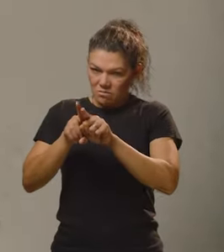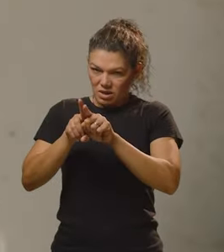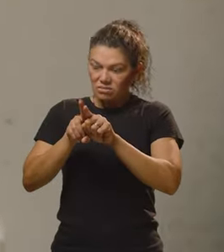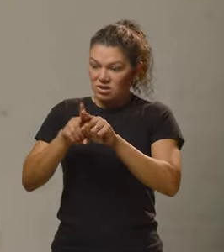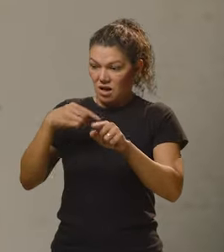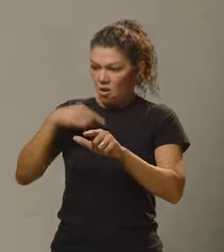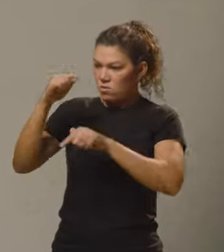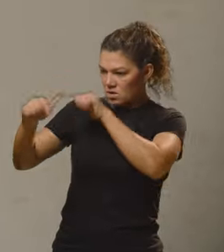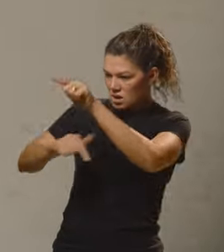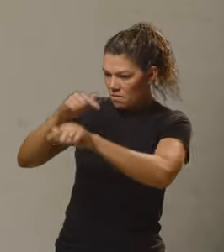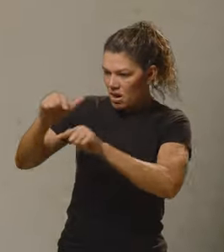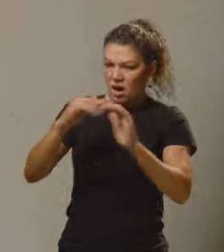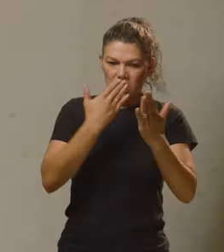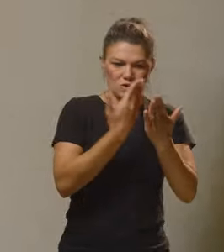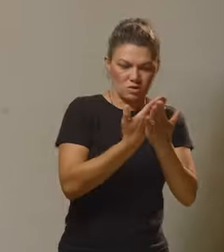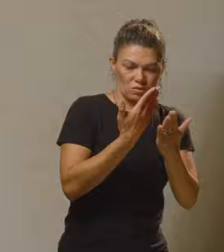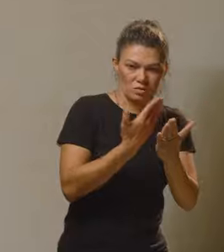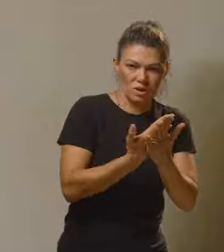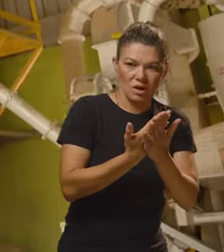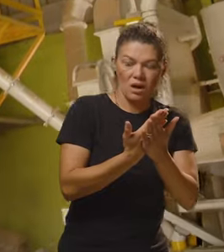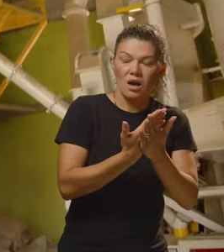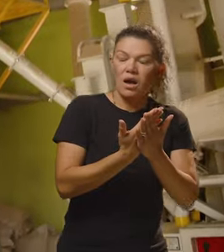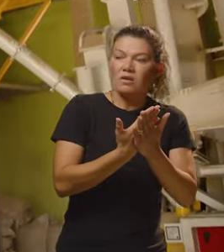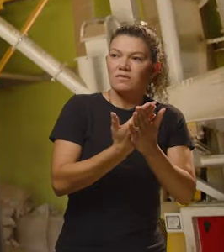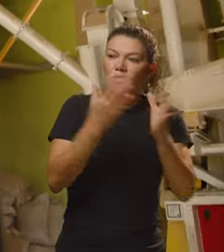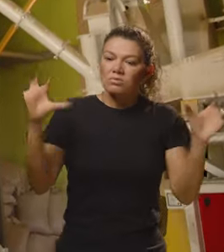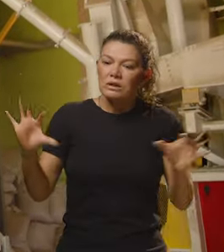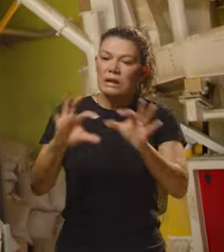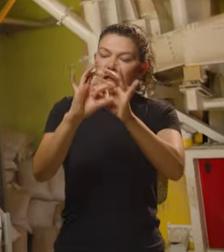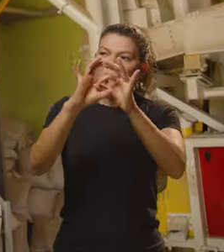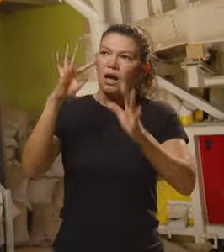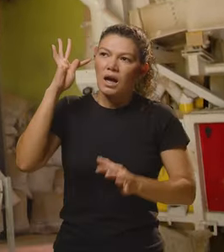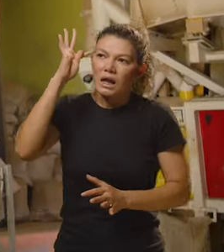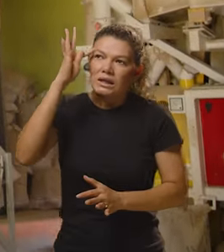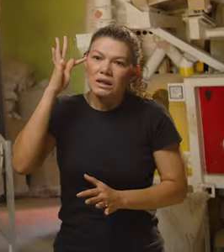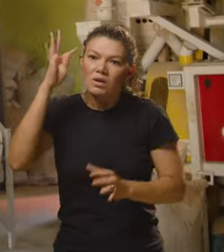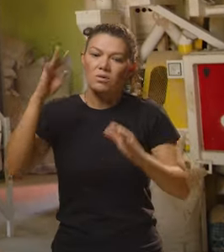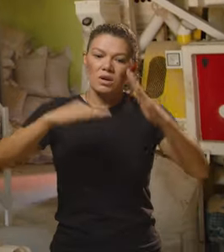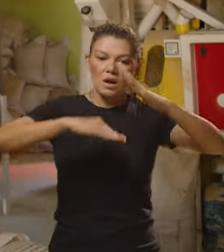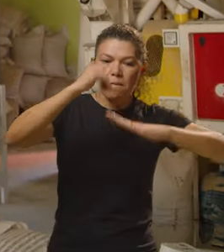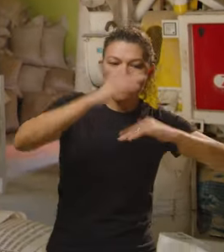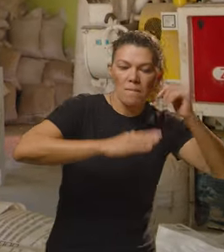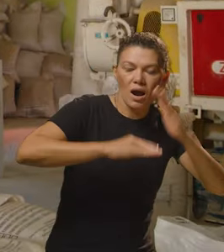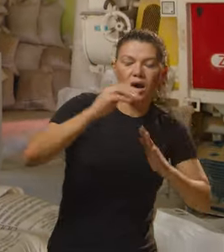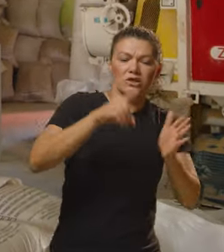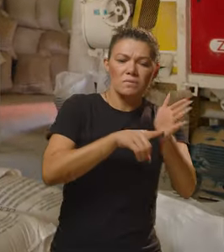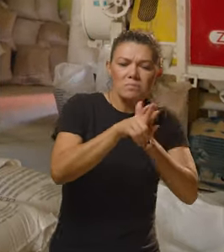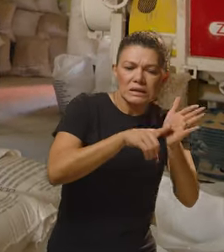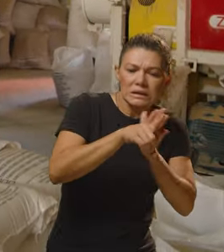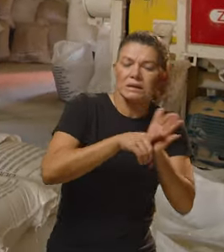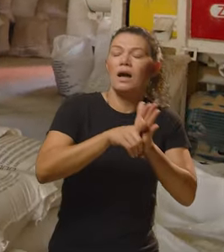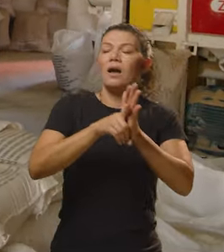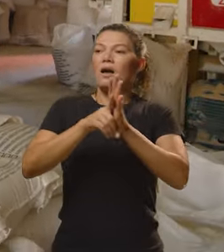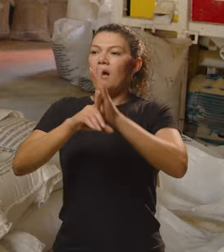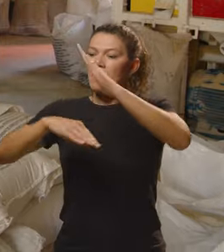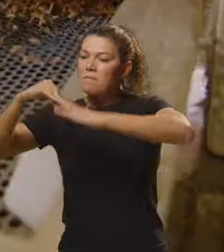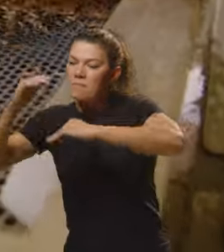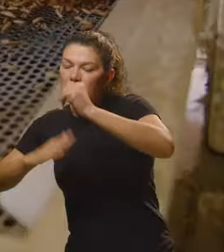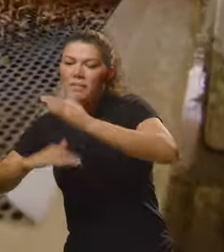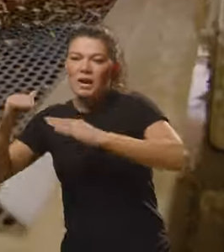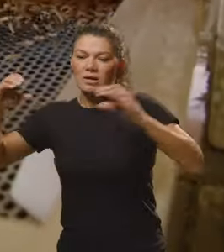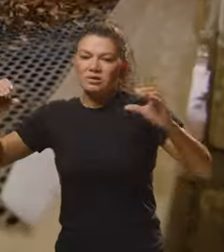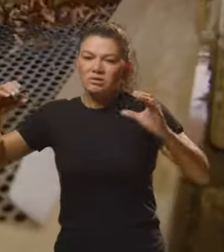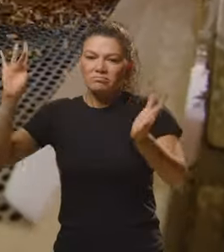fato de eu estar trabalhando e estudando, você linkar a teoria com a prática e voltar para a teoria e voltar para a prática,